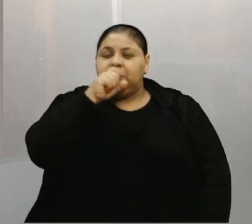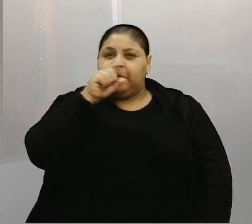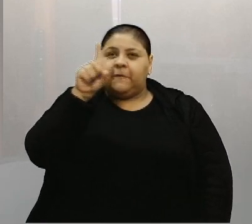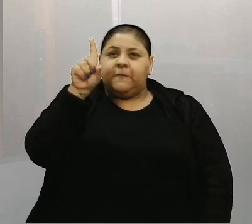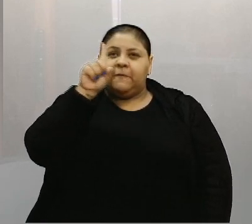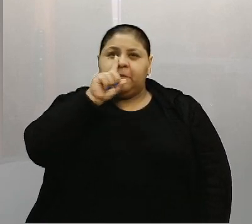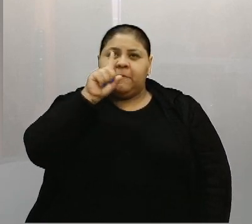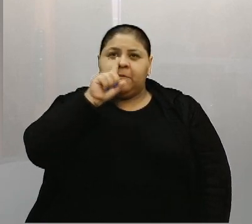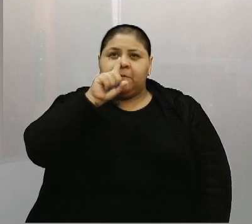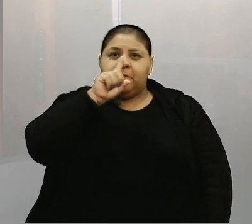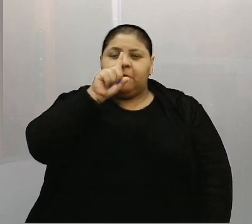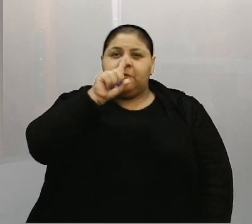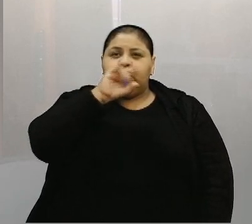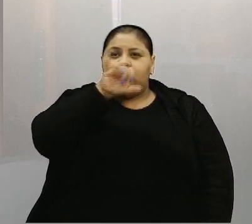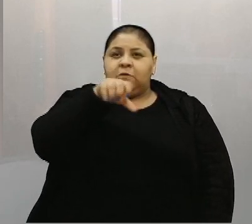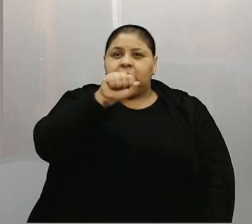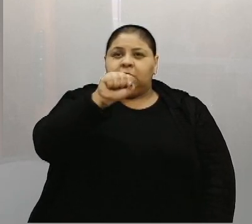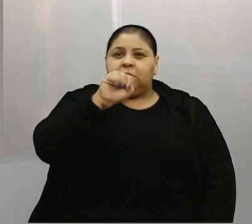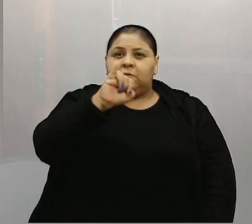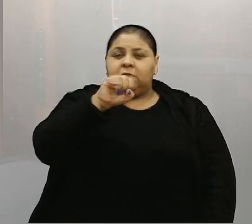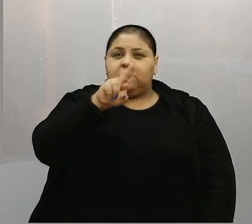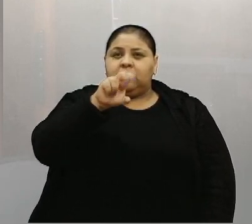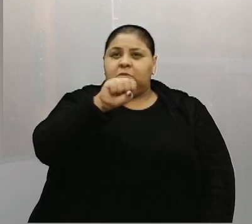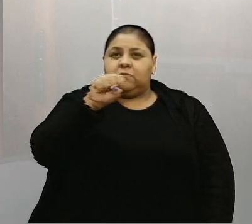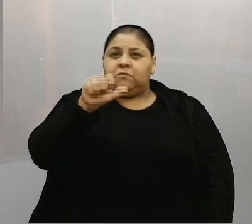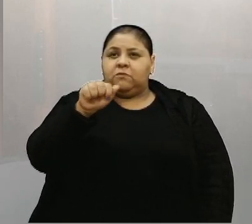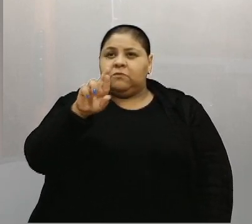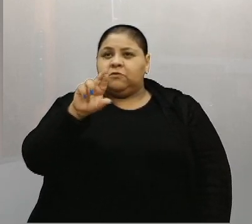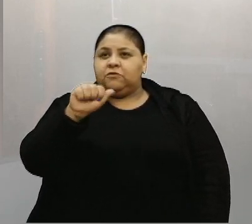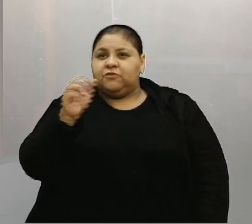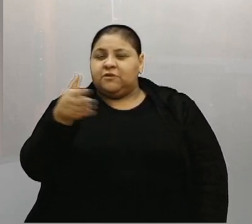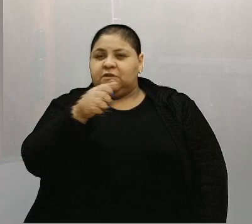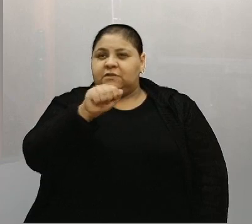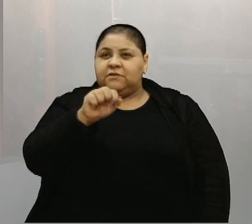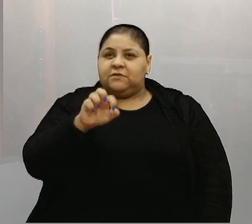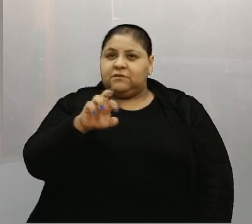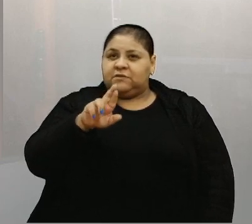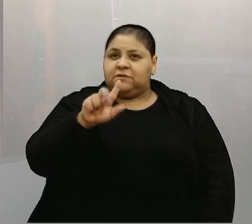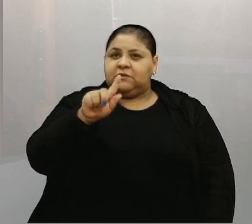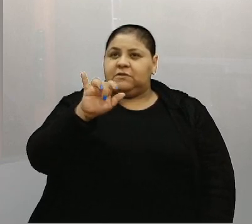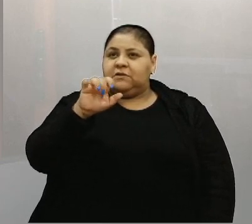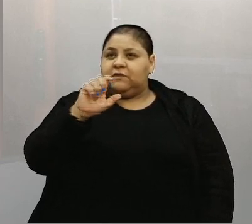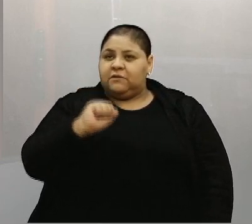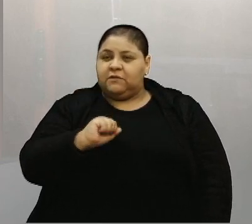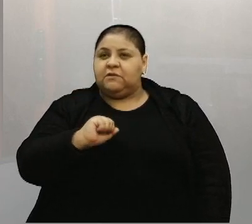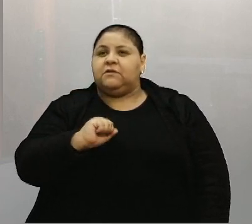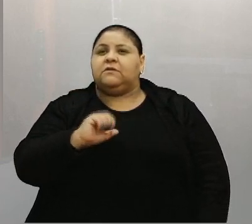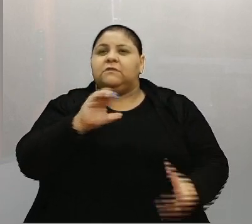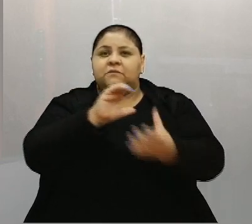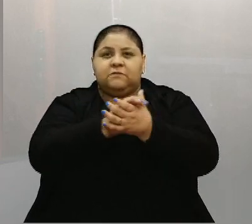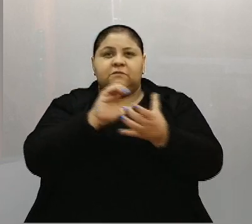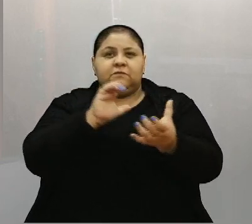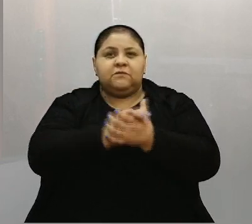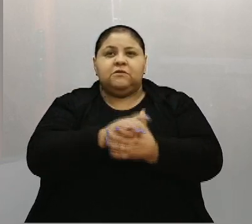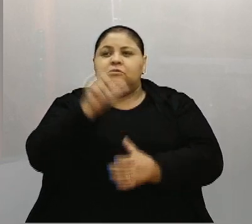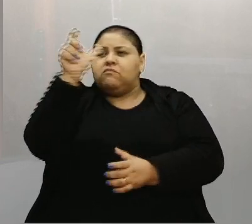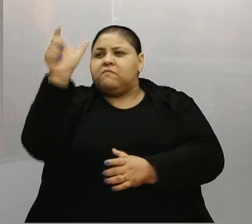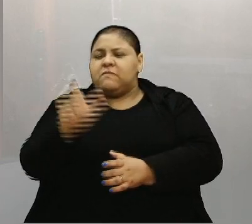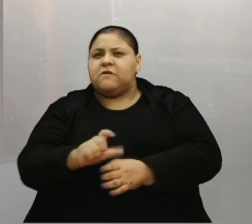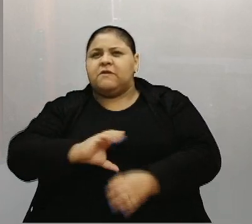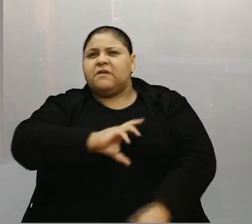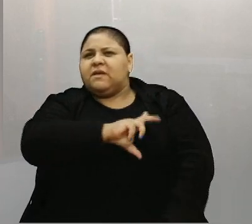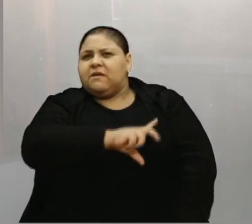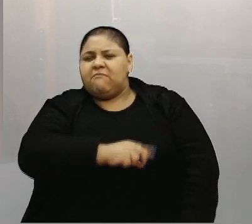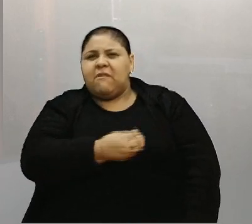Jussara, o Sérgio, o irmão, Kleber, a Carol, sua esposa. Então, é um rapaz que amava a vida, né? Esse ano e seis meses